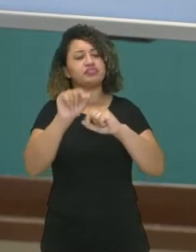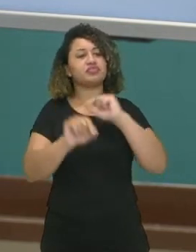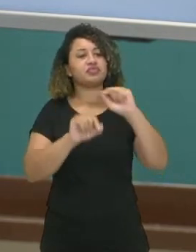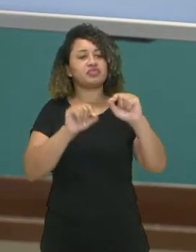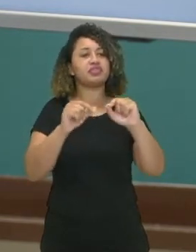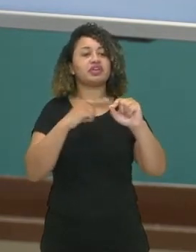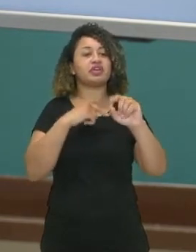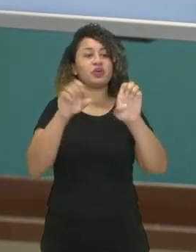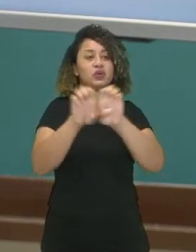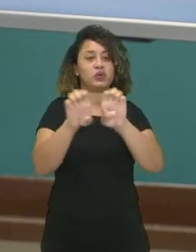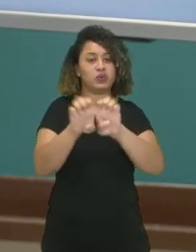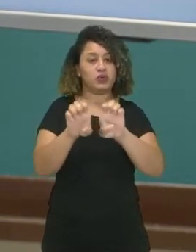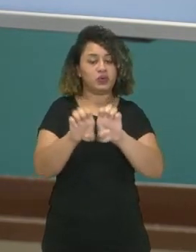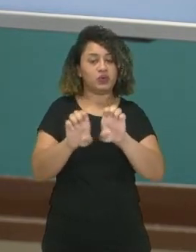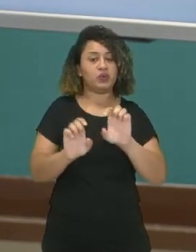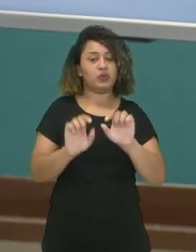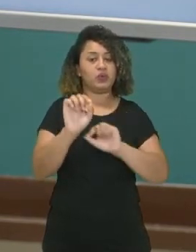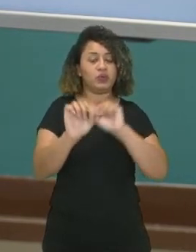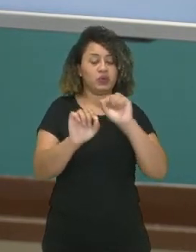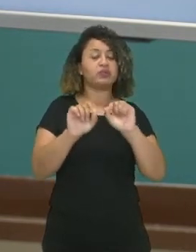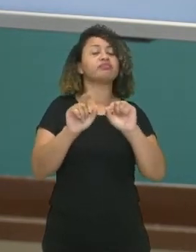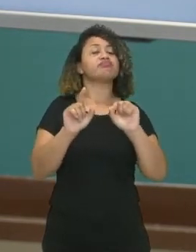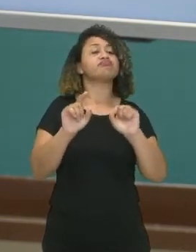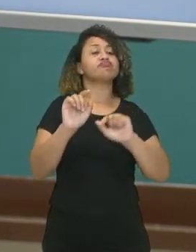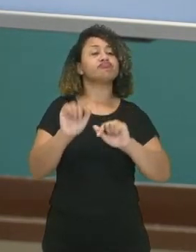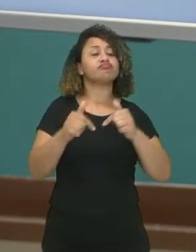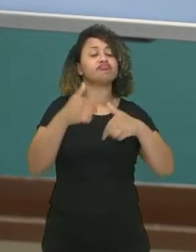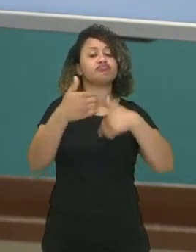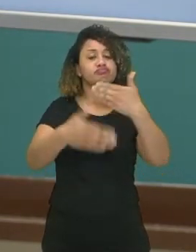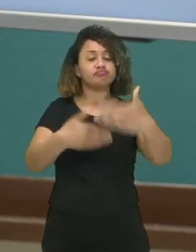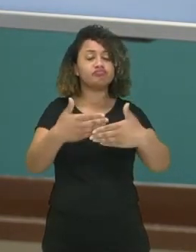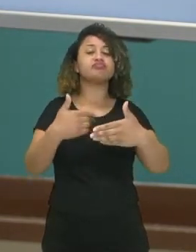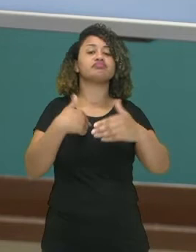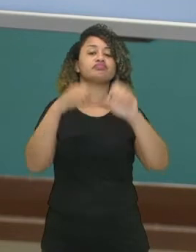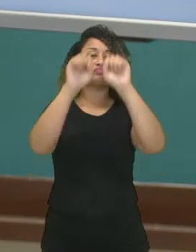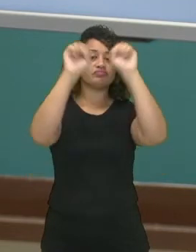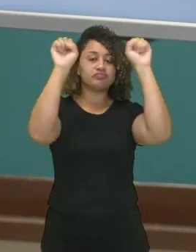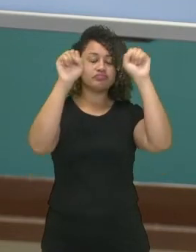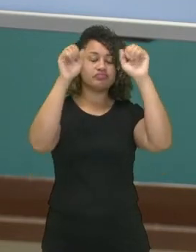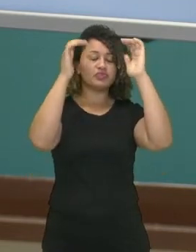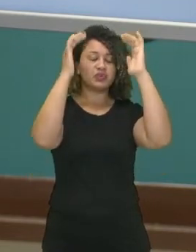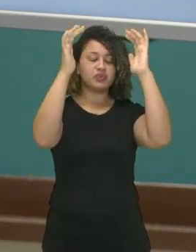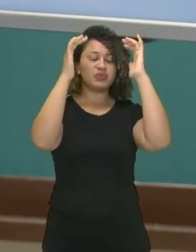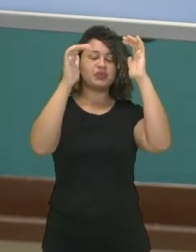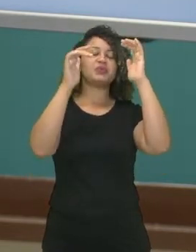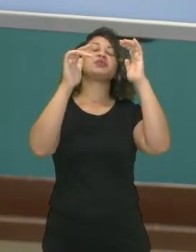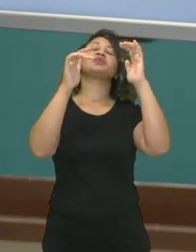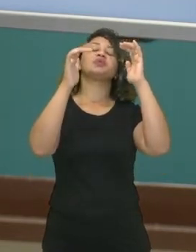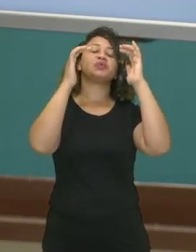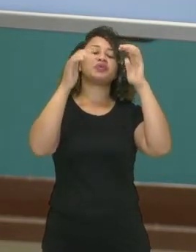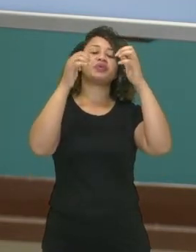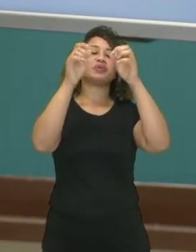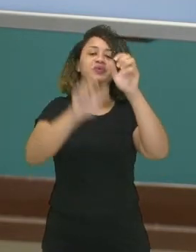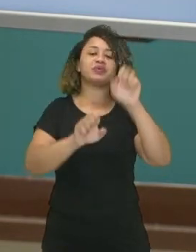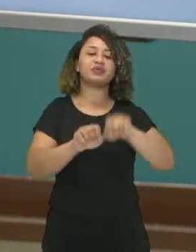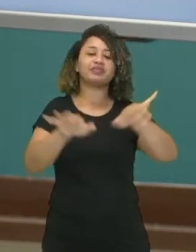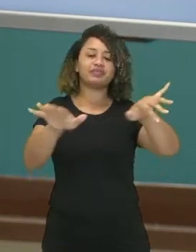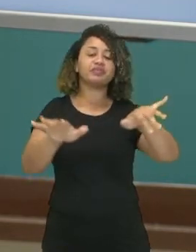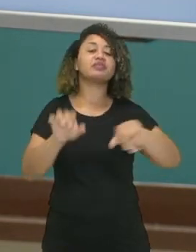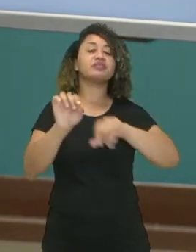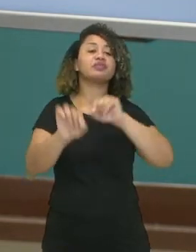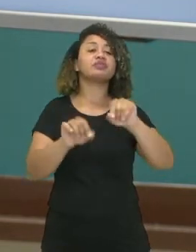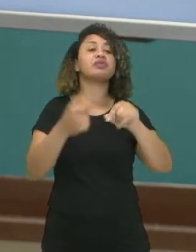estruturais e funcionais do sistema nervoso. Pois é por meio deles que ocorre o quê? Qual é a